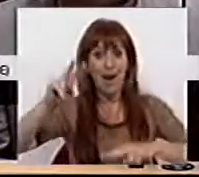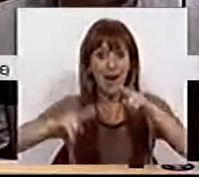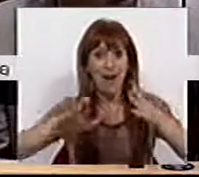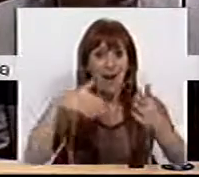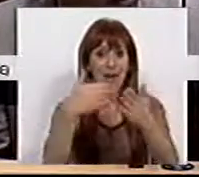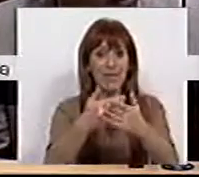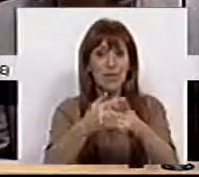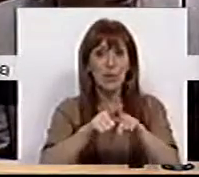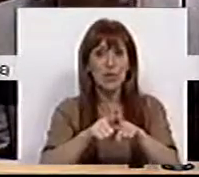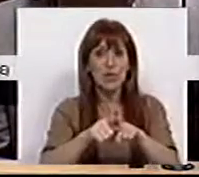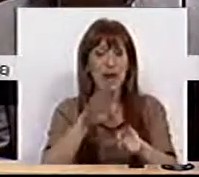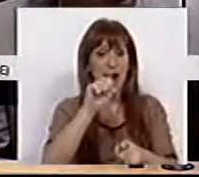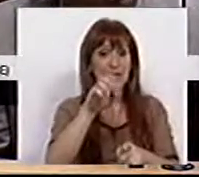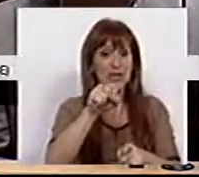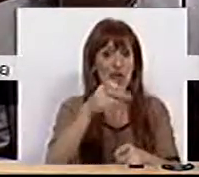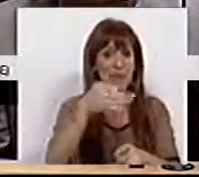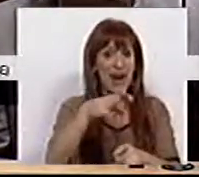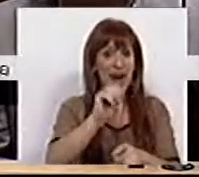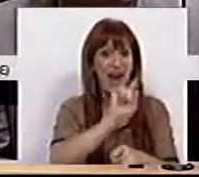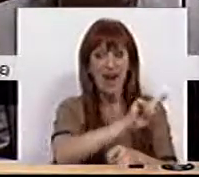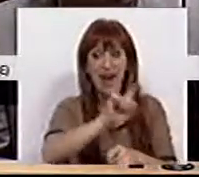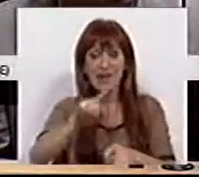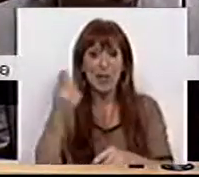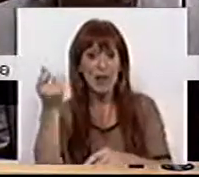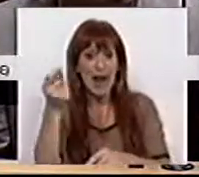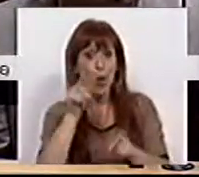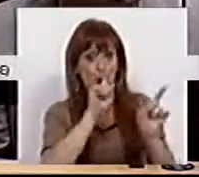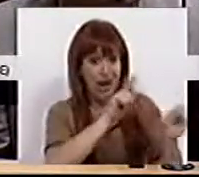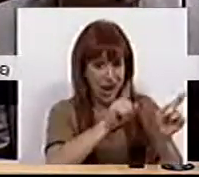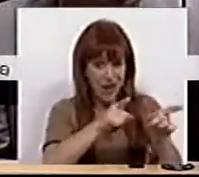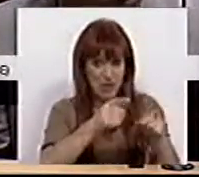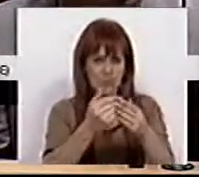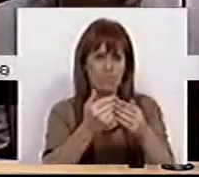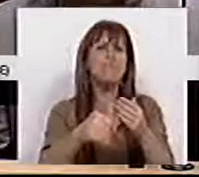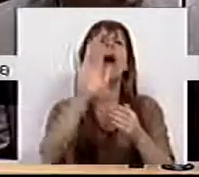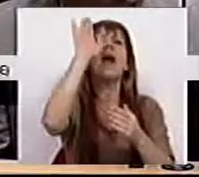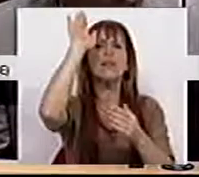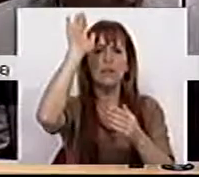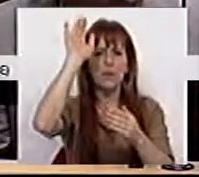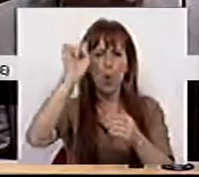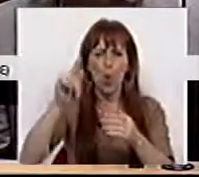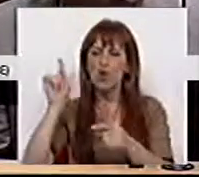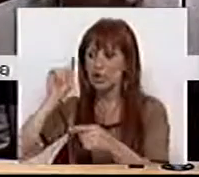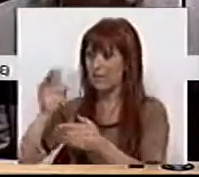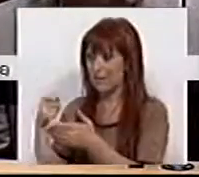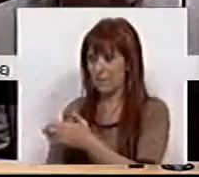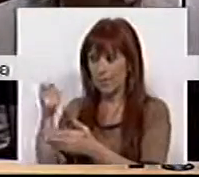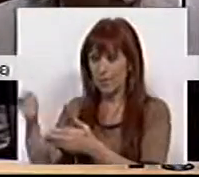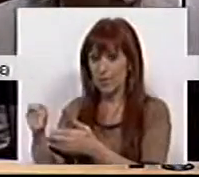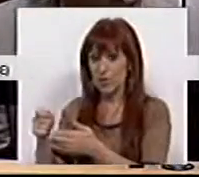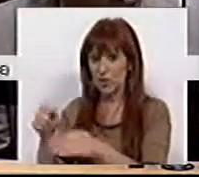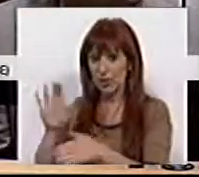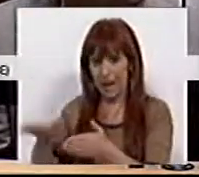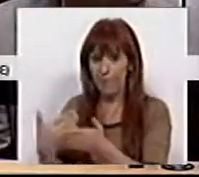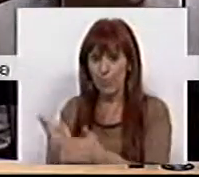às SGPS. Este dinheiro é mais do que custaria a